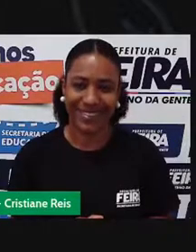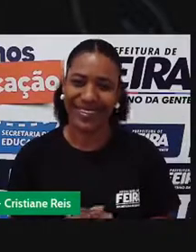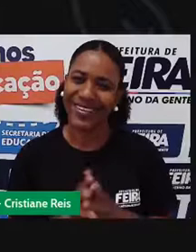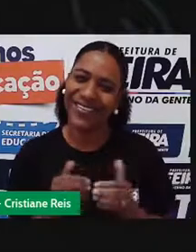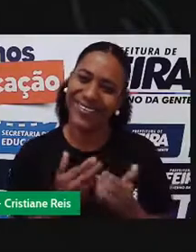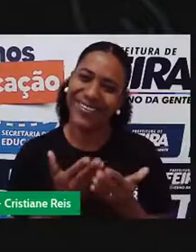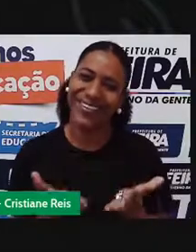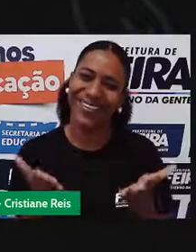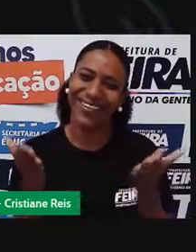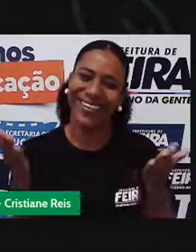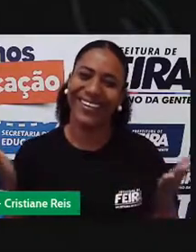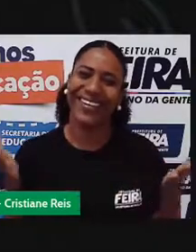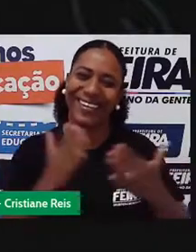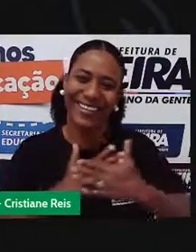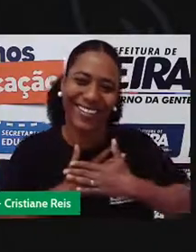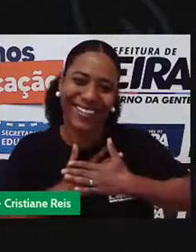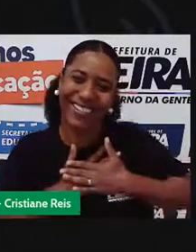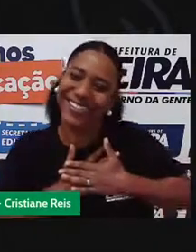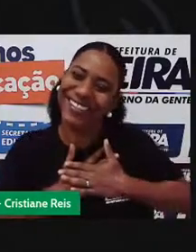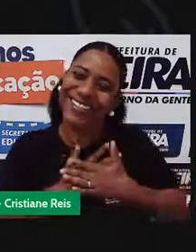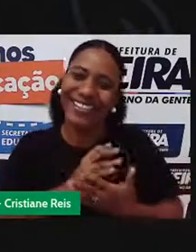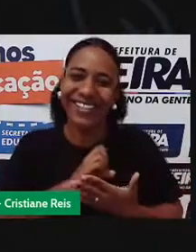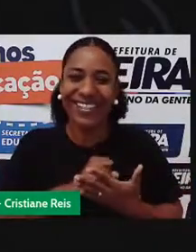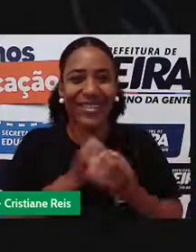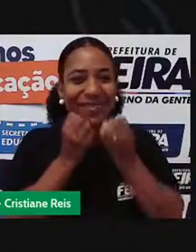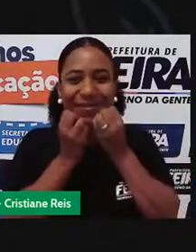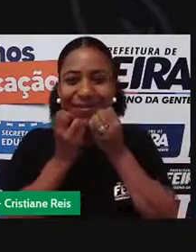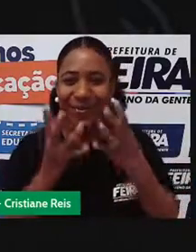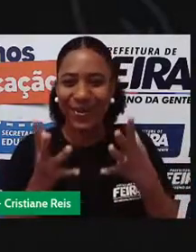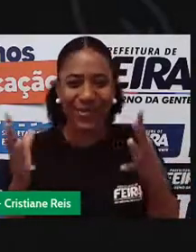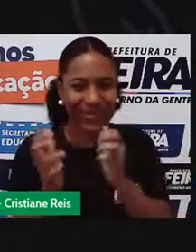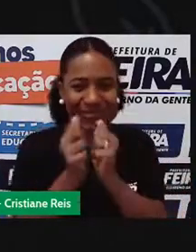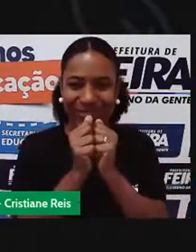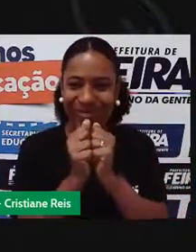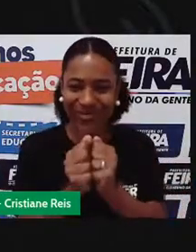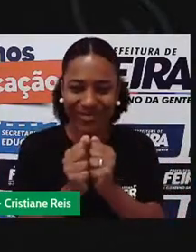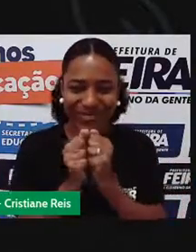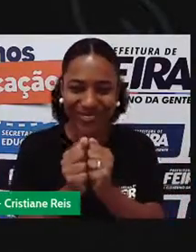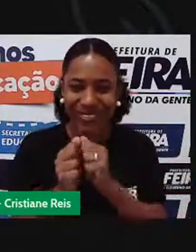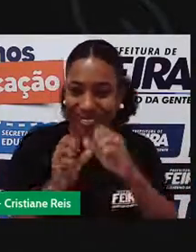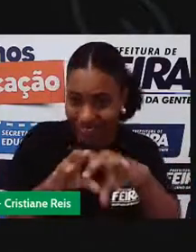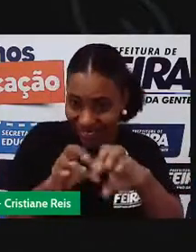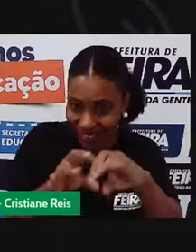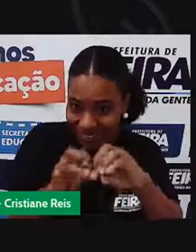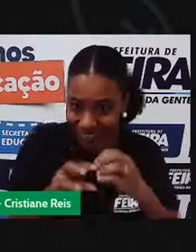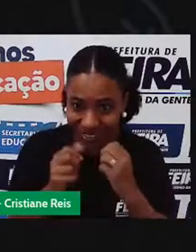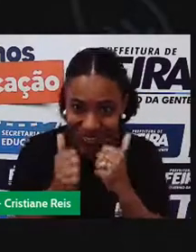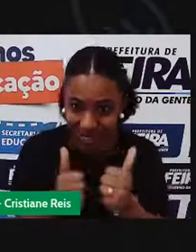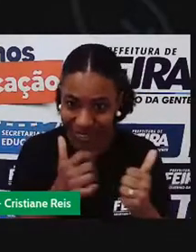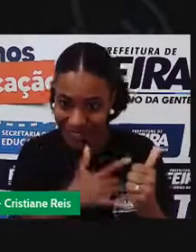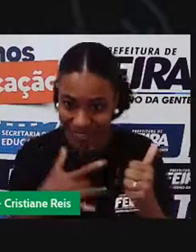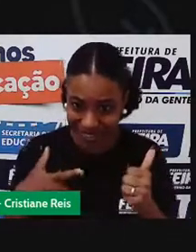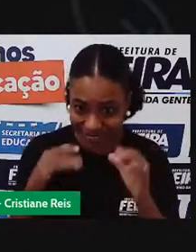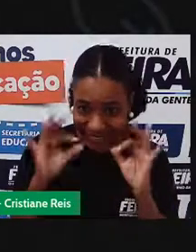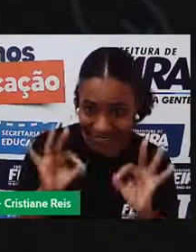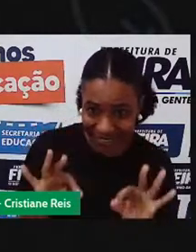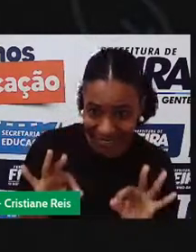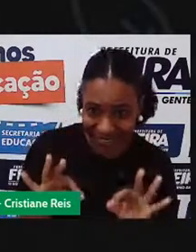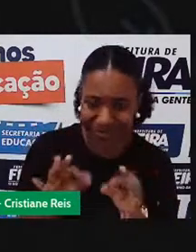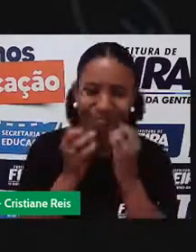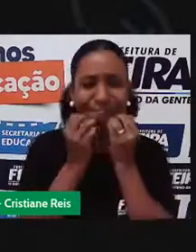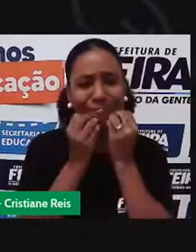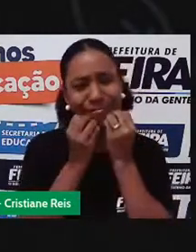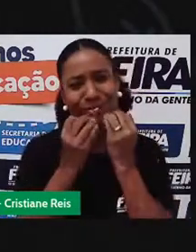Olá, meus amores! Que bom estar aqui mais uma vez com vocês. Como é que vocês estão? Tudo certinho? Espero que esteja tudo bem com